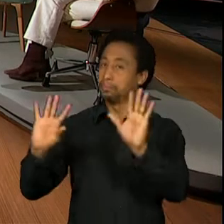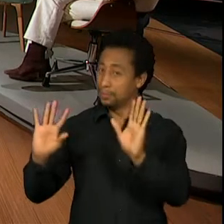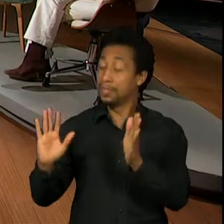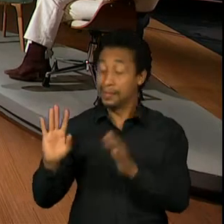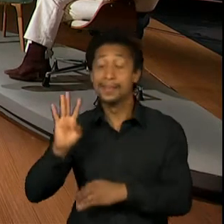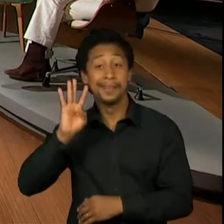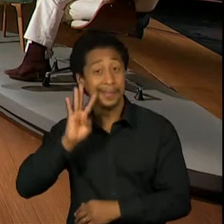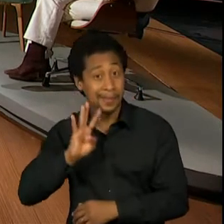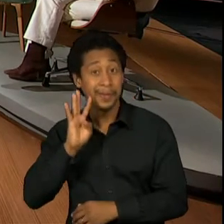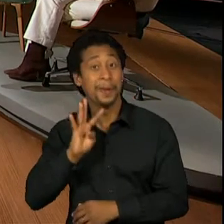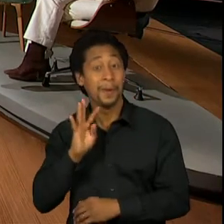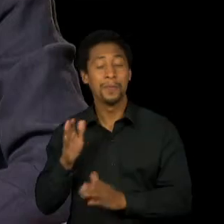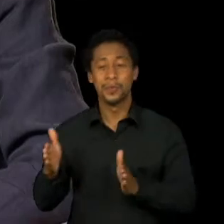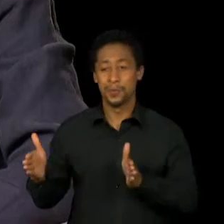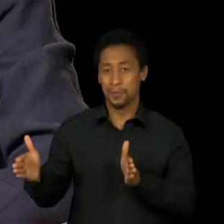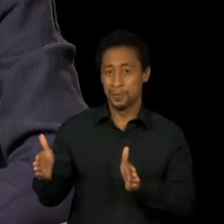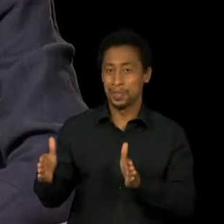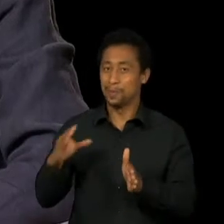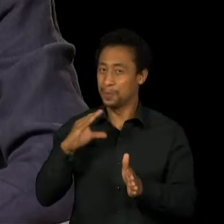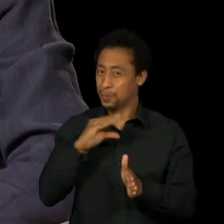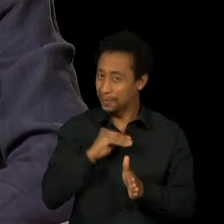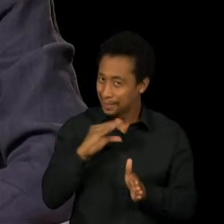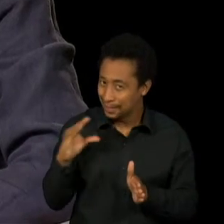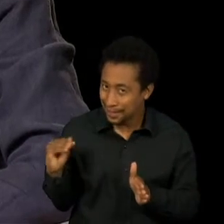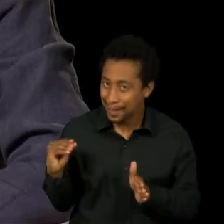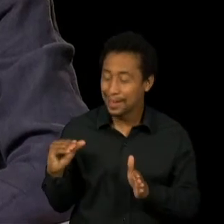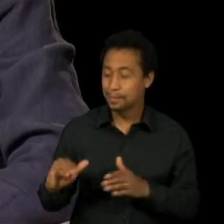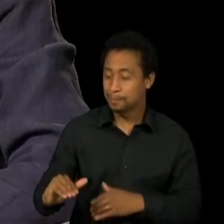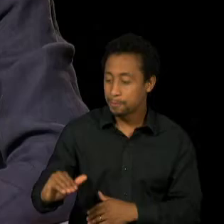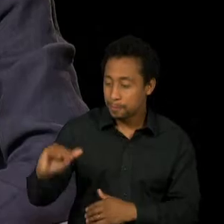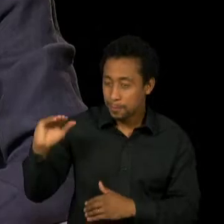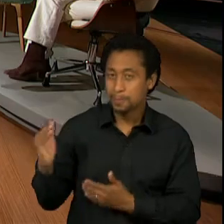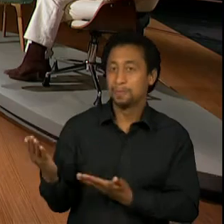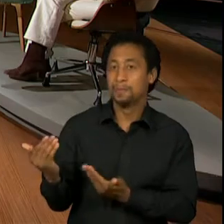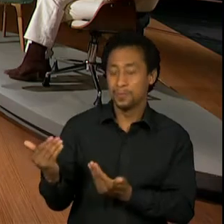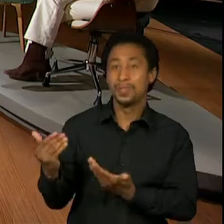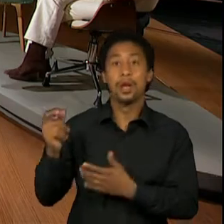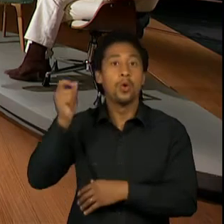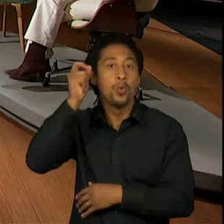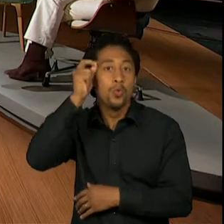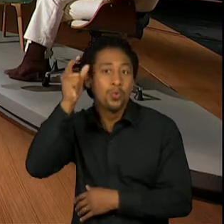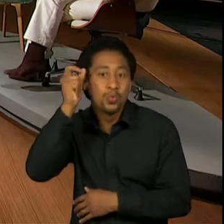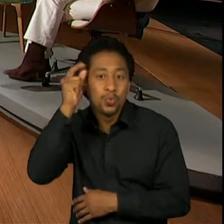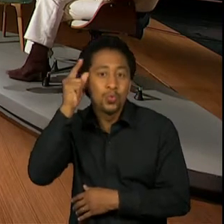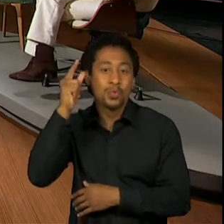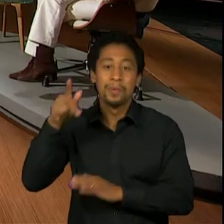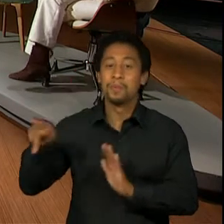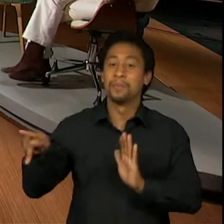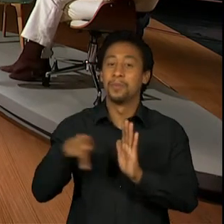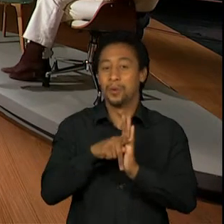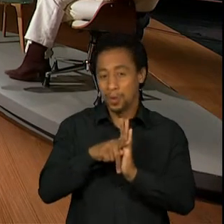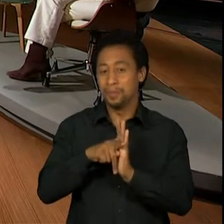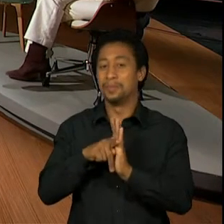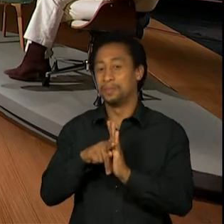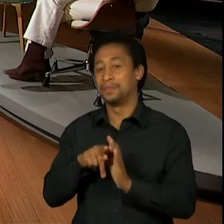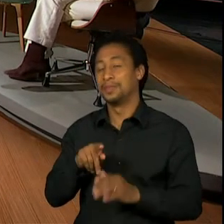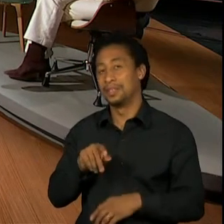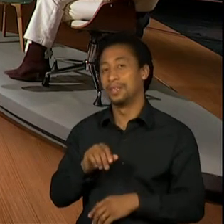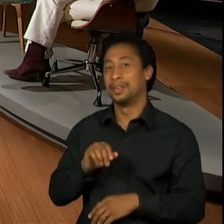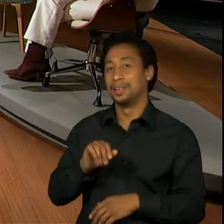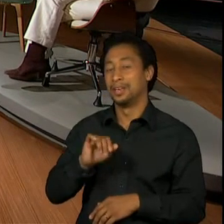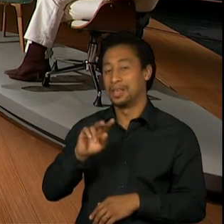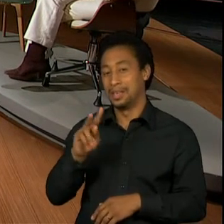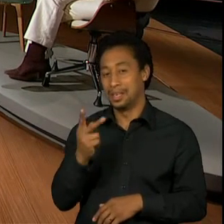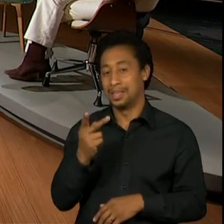adolescência, a minha juventude foi muito ligada realmente à cultura e arte. Não foi ligada a essas atividades de, vamos dizer assim,